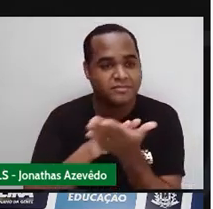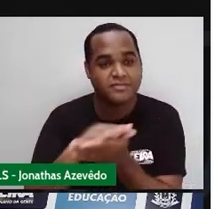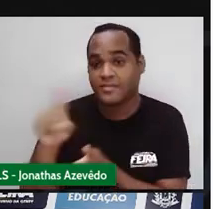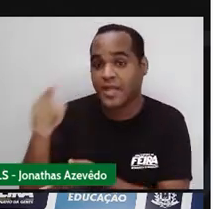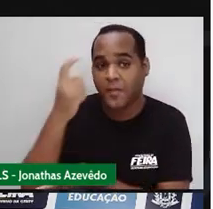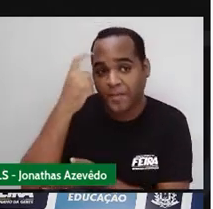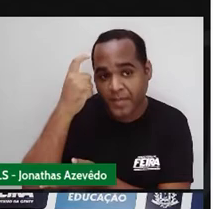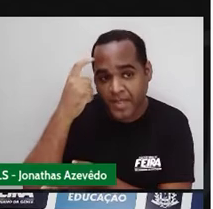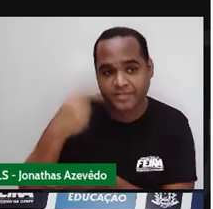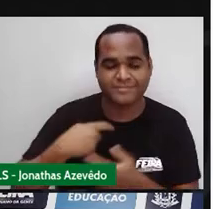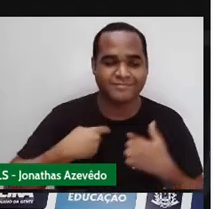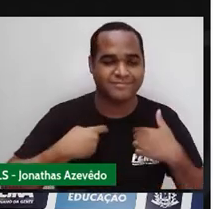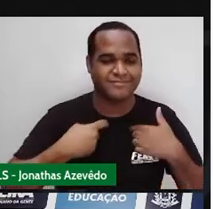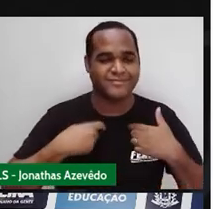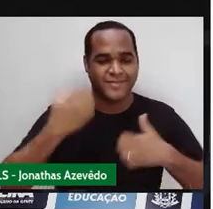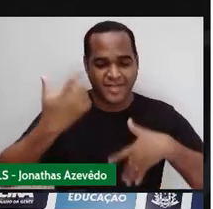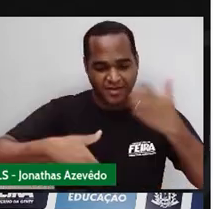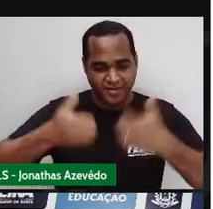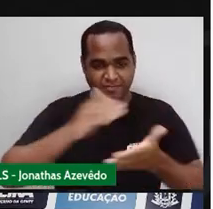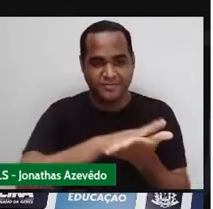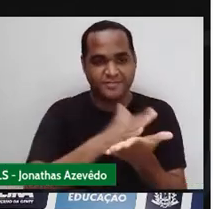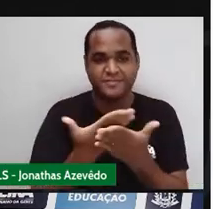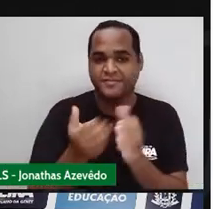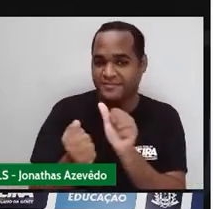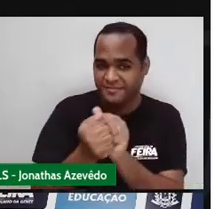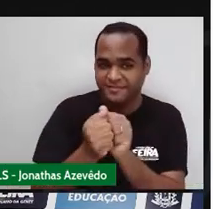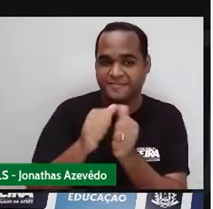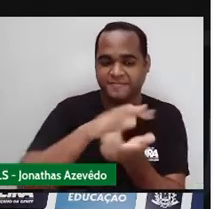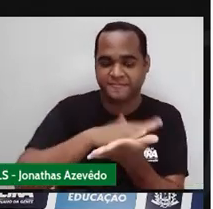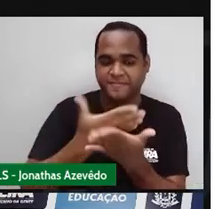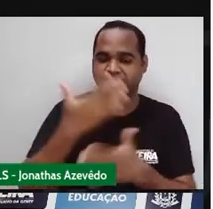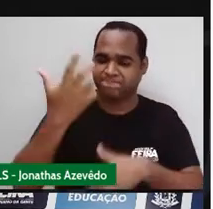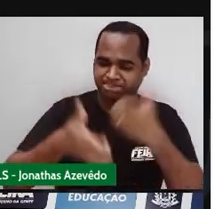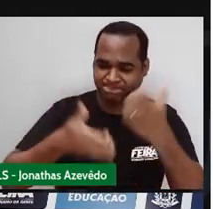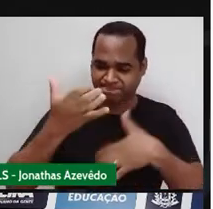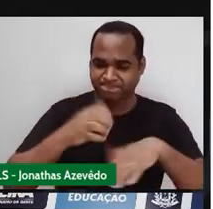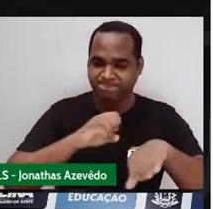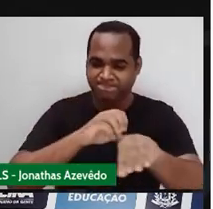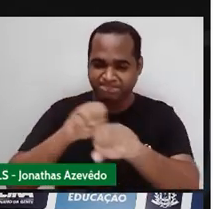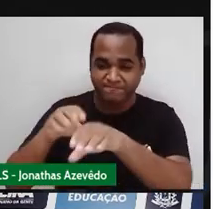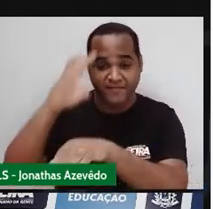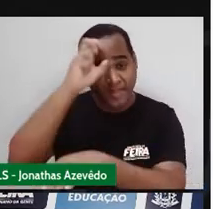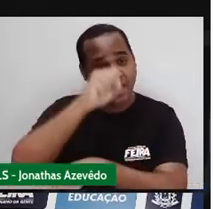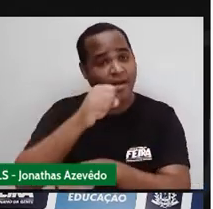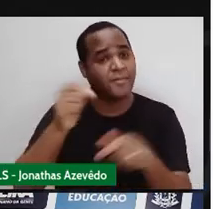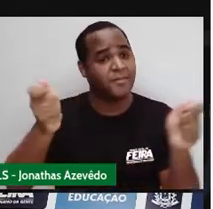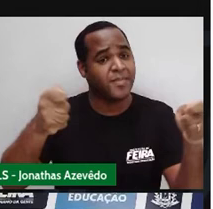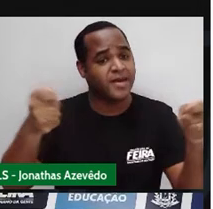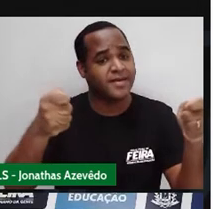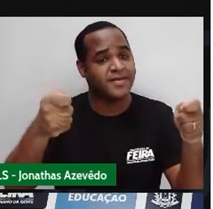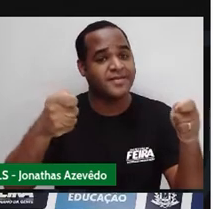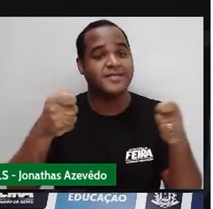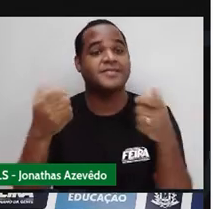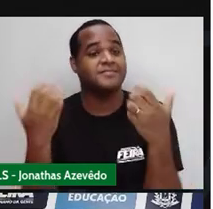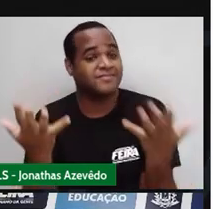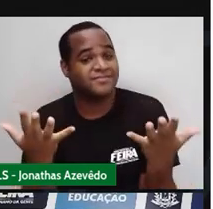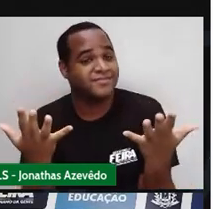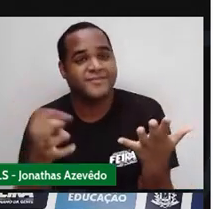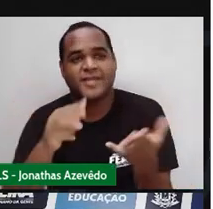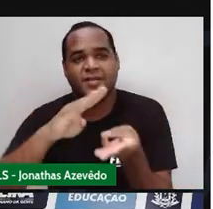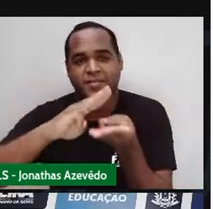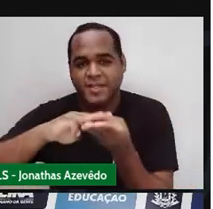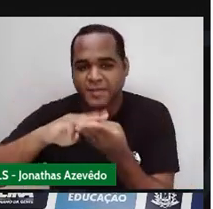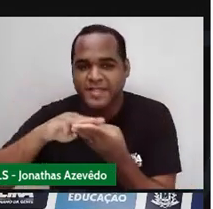Aí onde ele está Junto comigo aqui Fazendo a aula acontecer Pois é, né? Pois é, e aí a